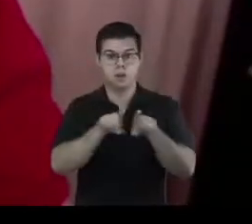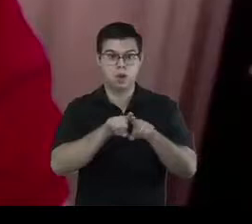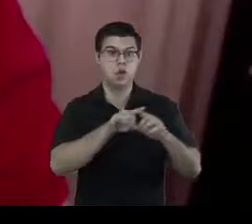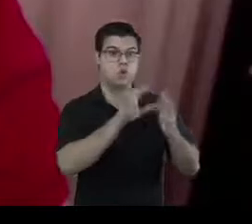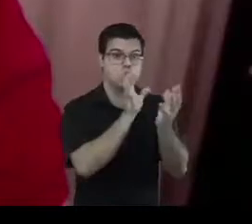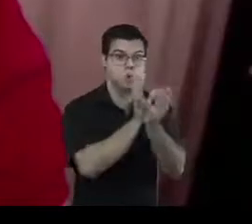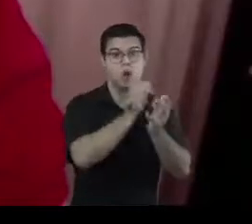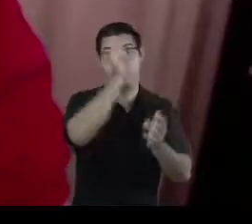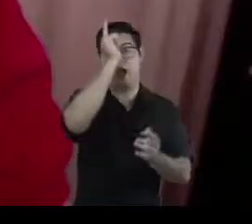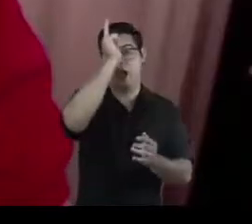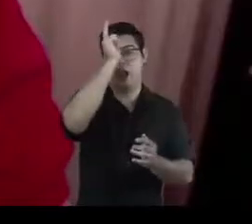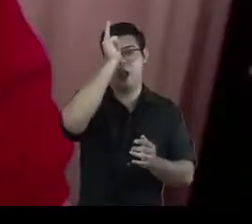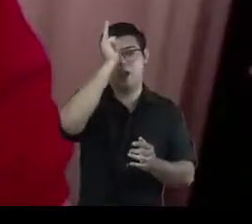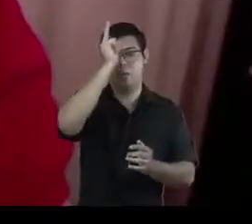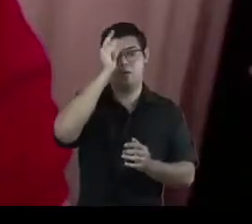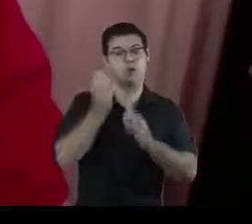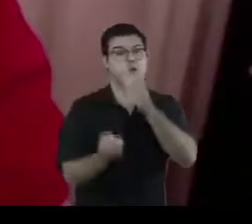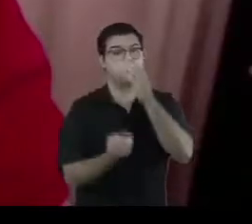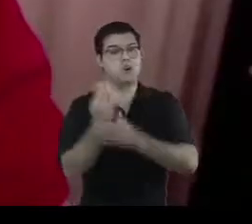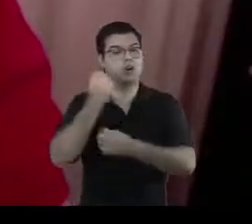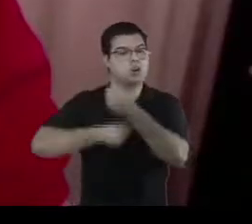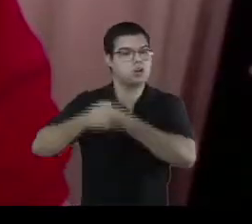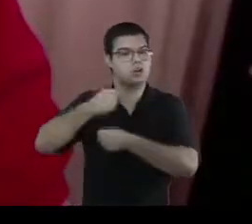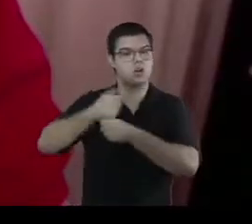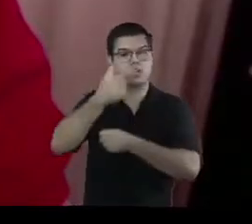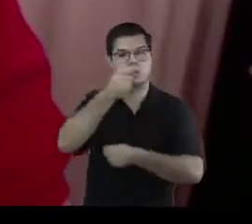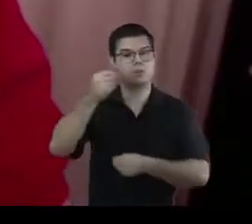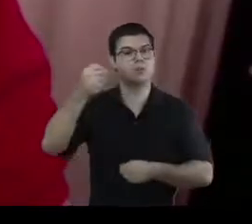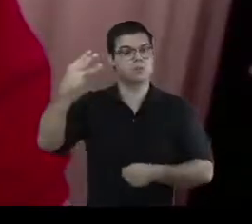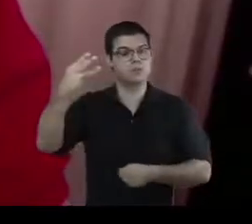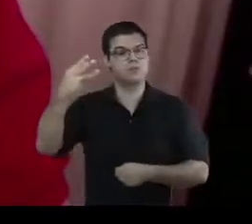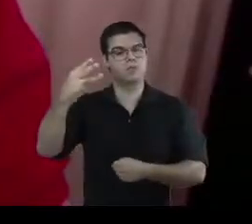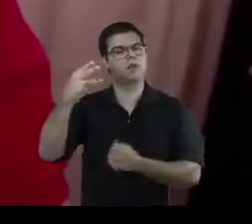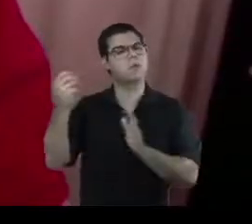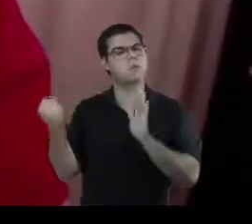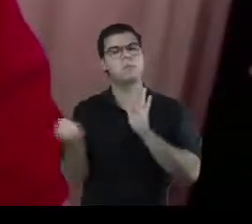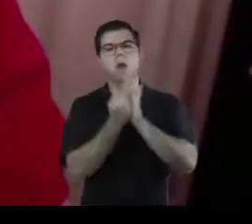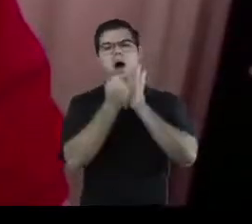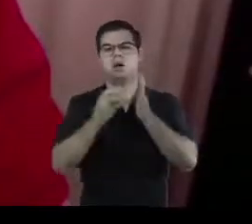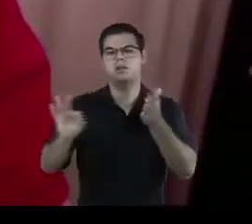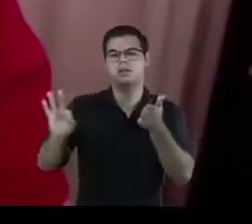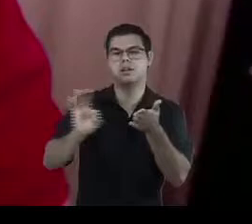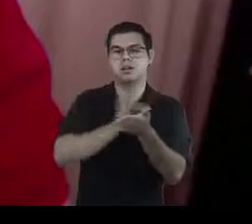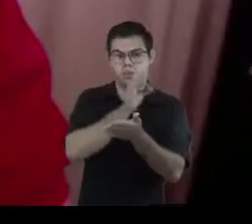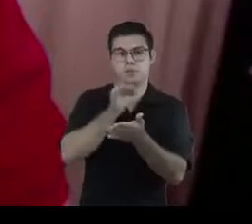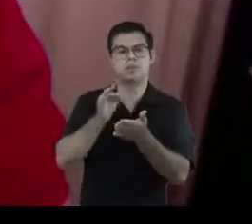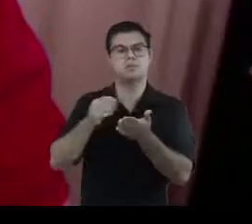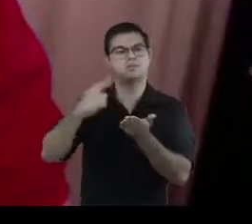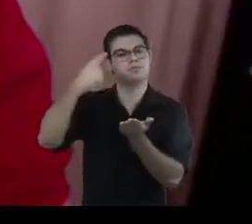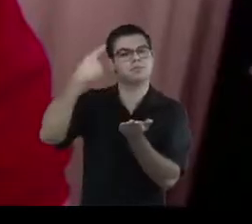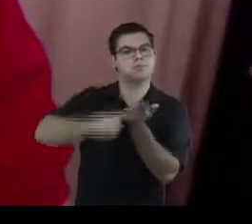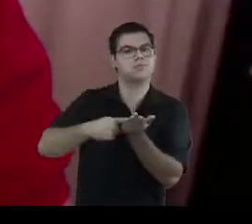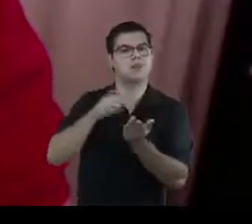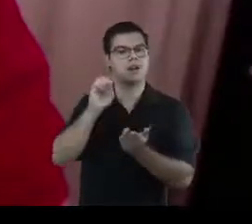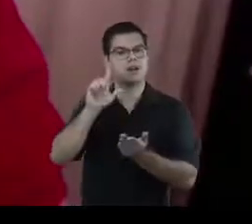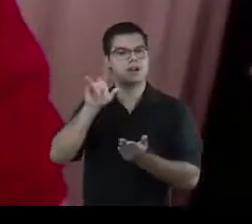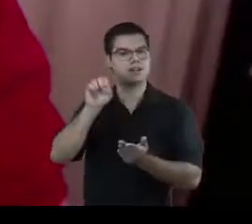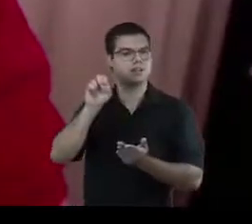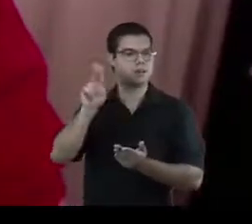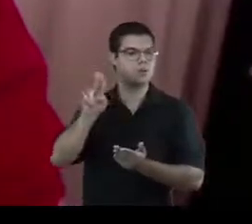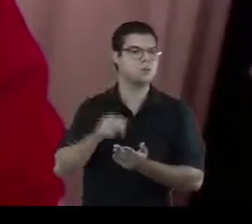2003 para marcar o 40º aniversário da assinatura do Tratado do Eliseu e que promove e apoia